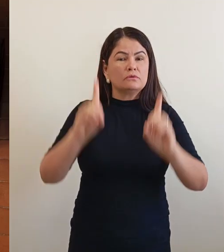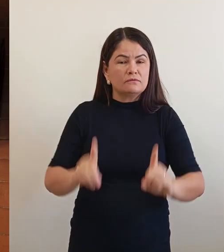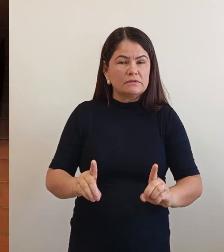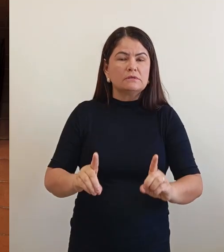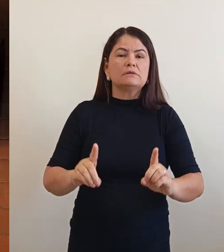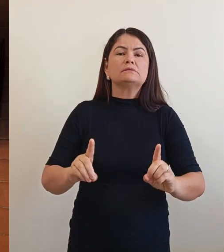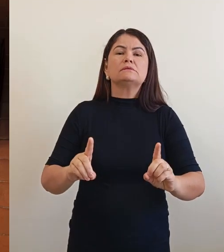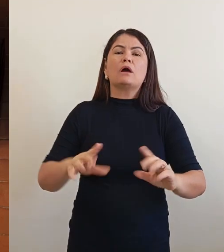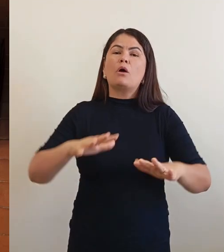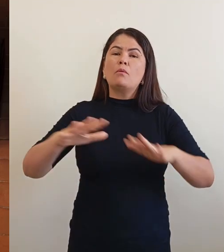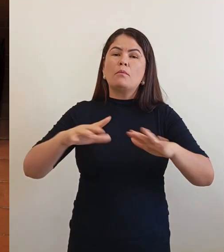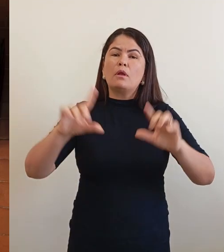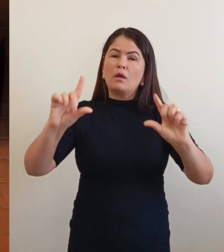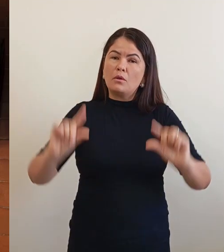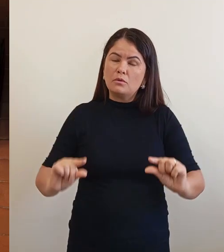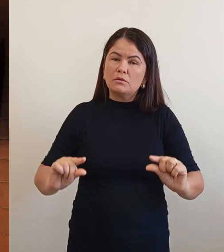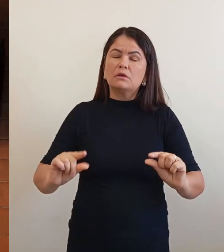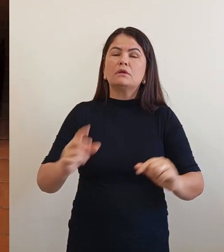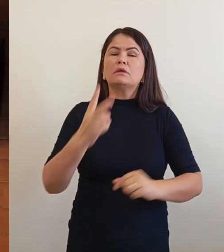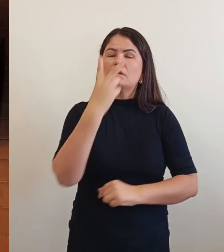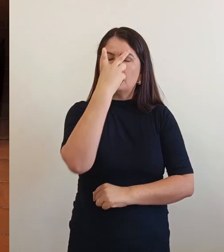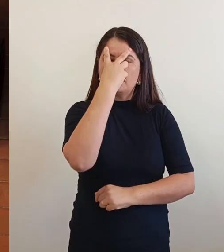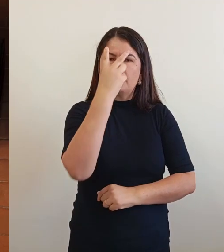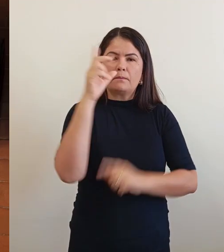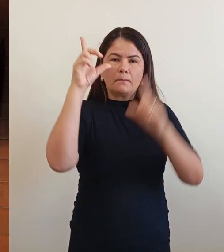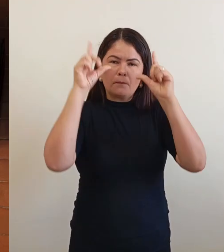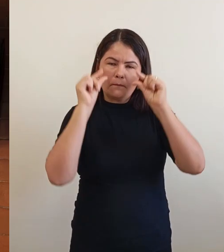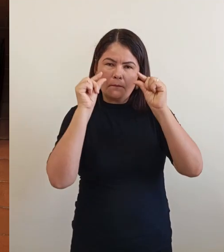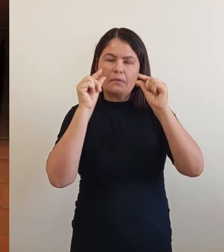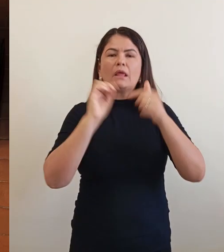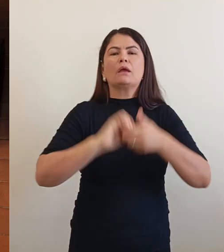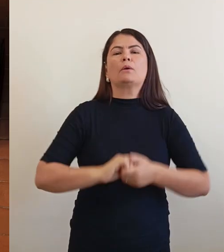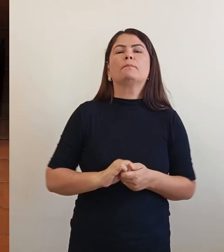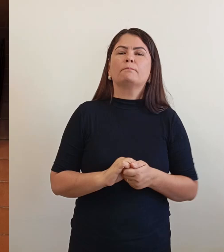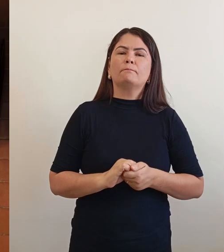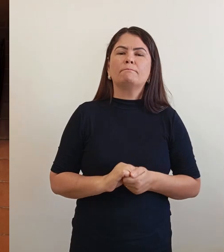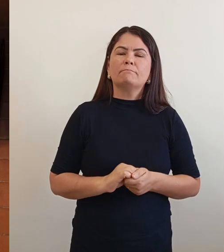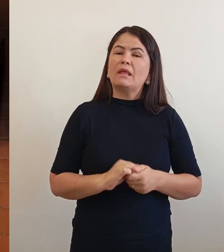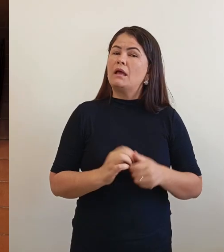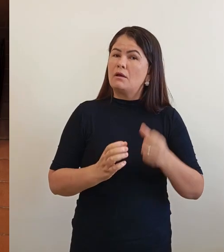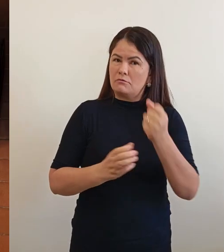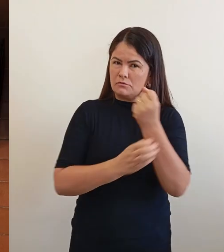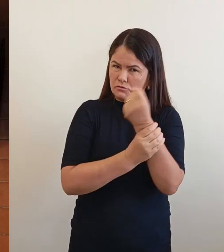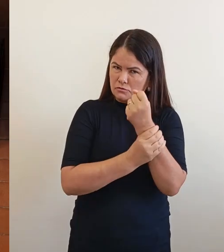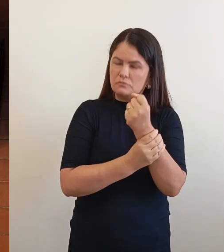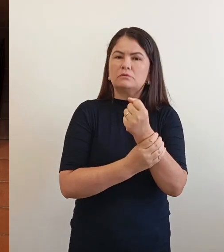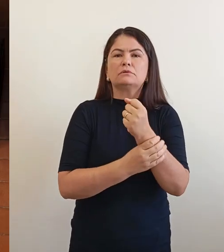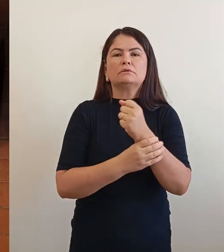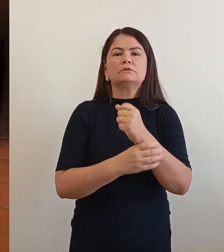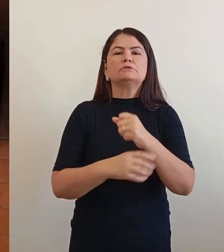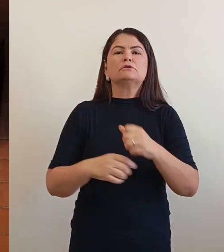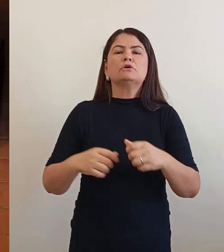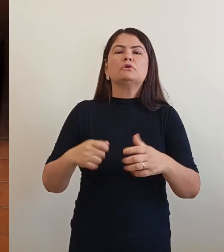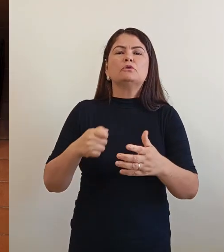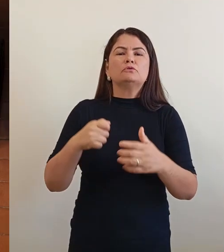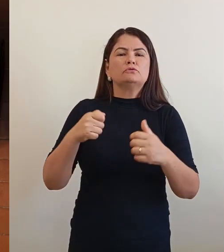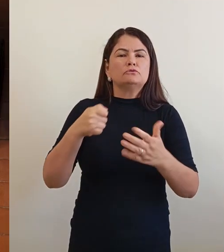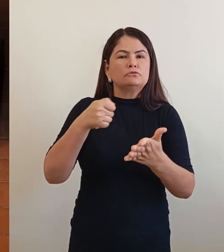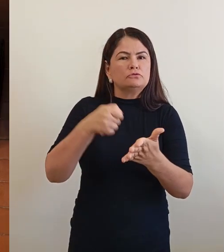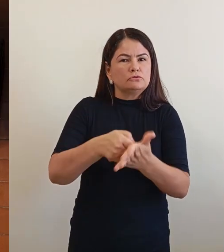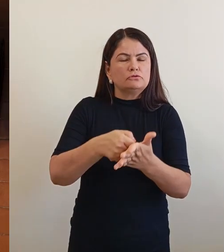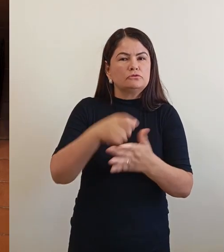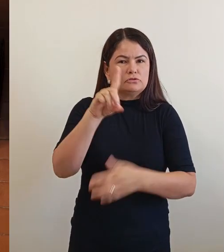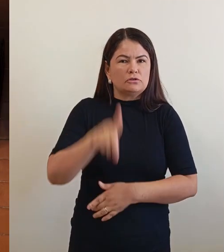reduzida e baixa visão? Levando em consideração a segurança, o direito ao lazer, a autonomia dessas pessoas e a